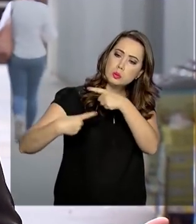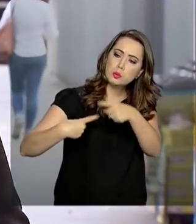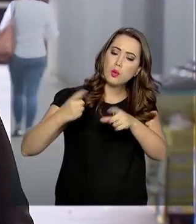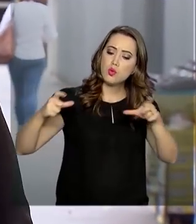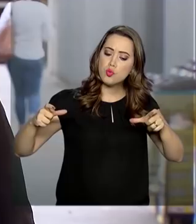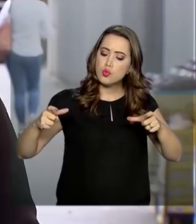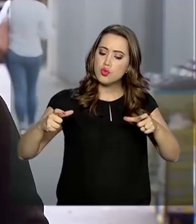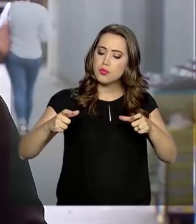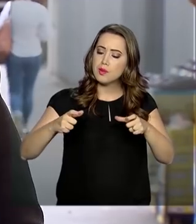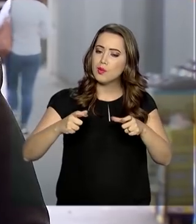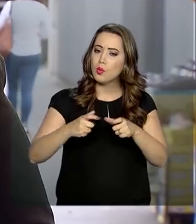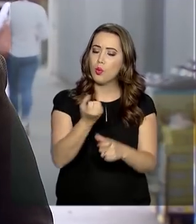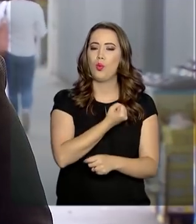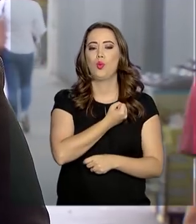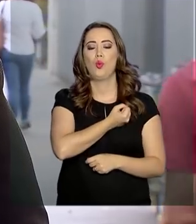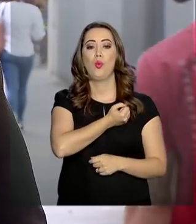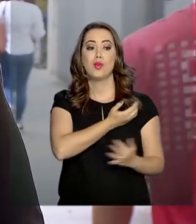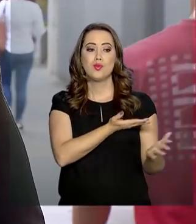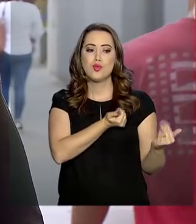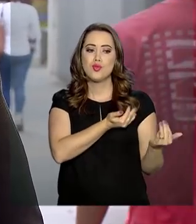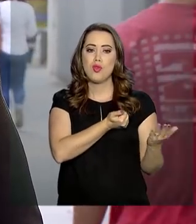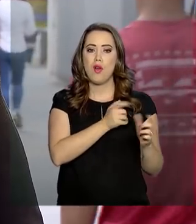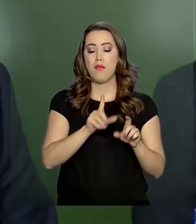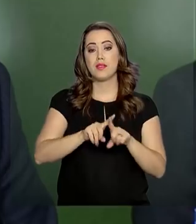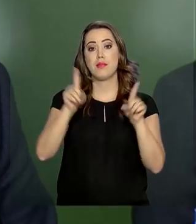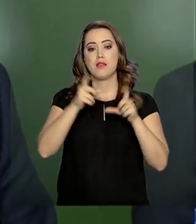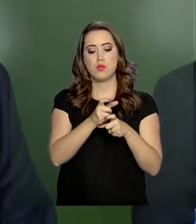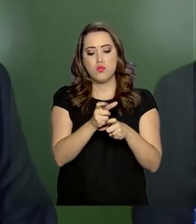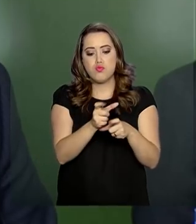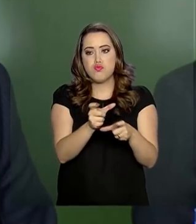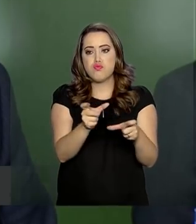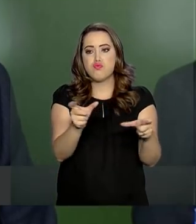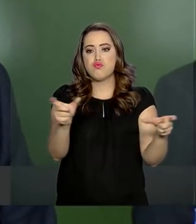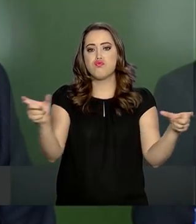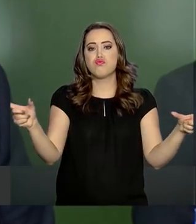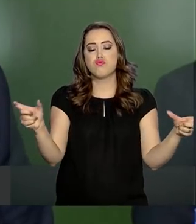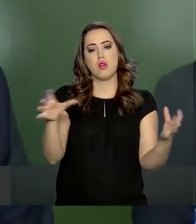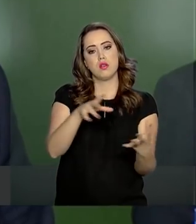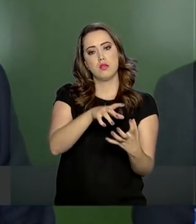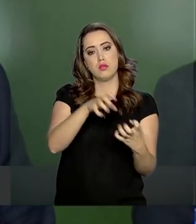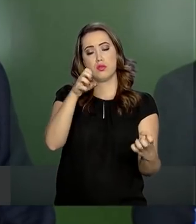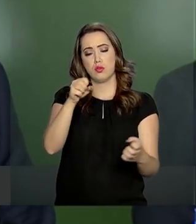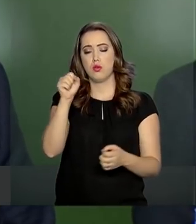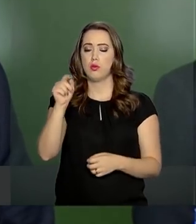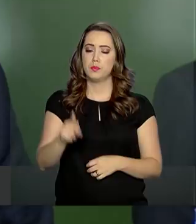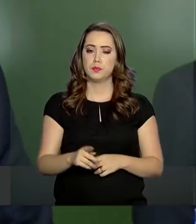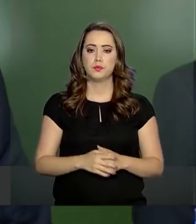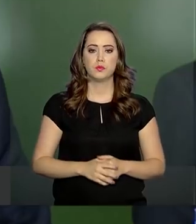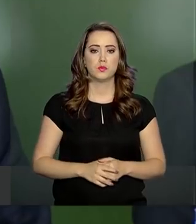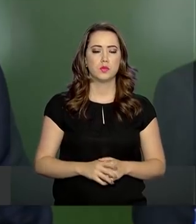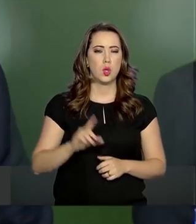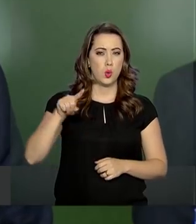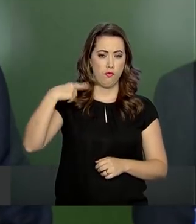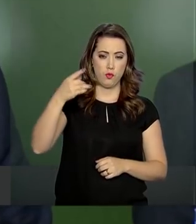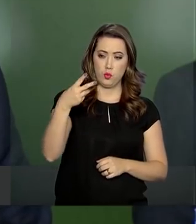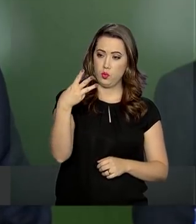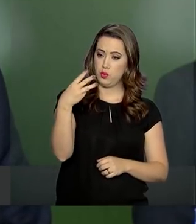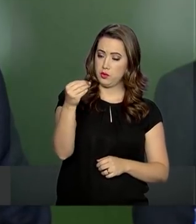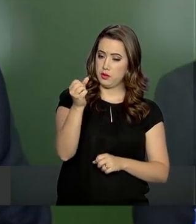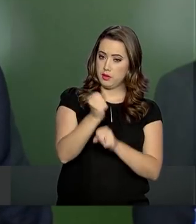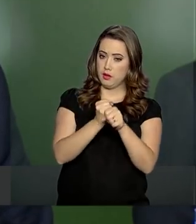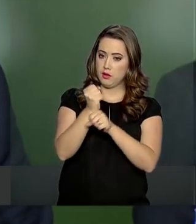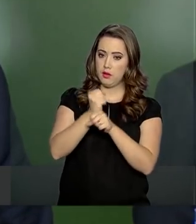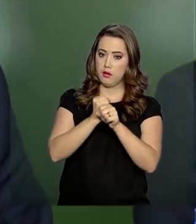e aumenta o número de idosos e aposentados. Daqui a 30 anos, nós vamos ter quase o triplo das